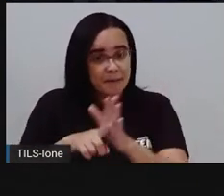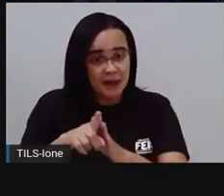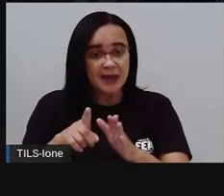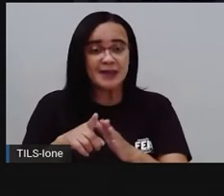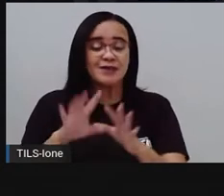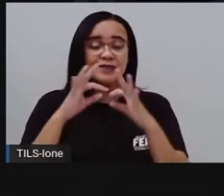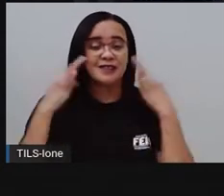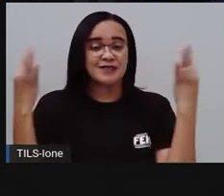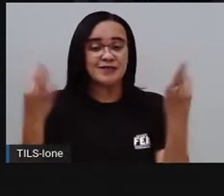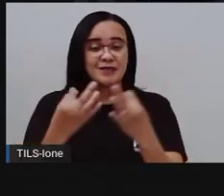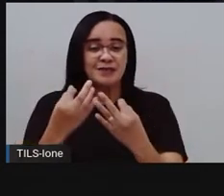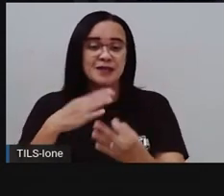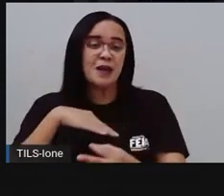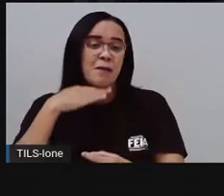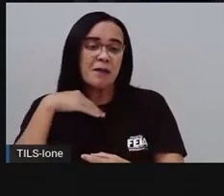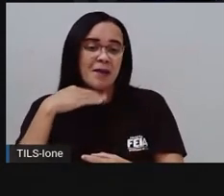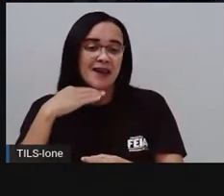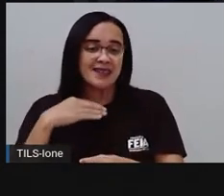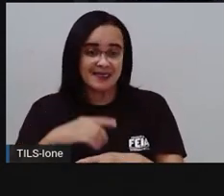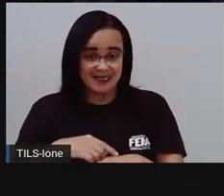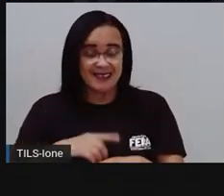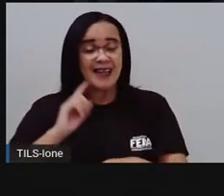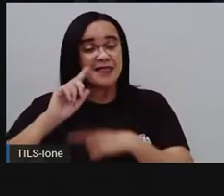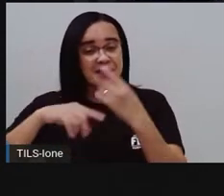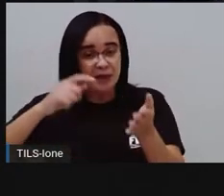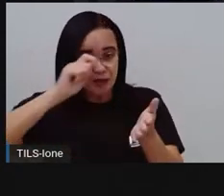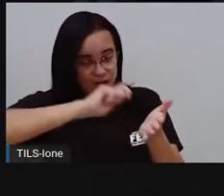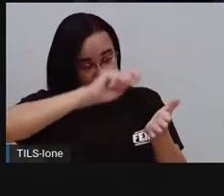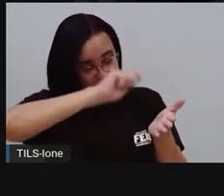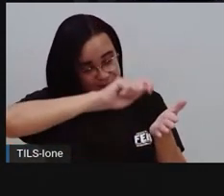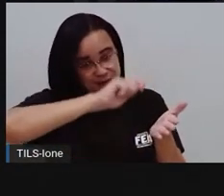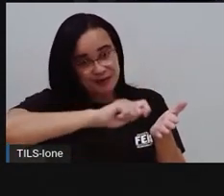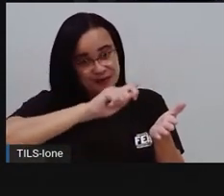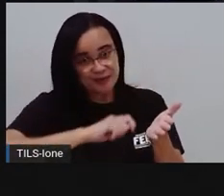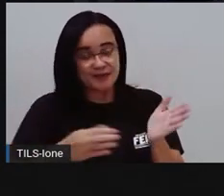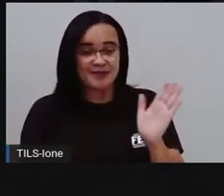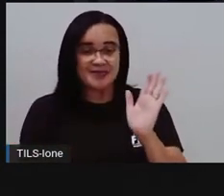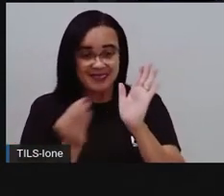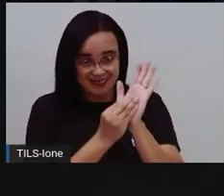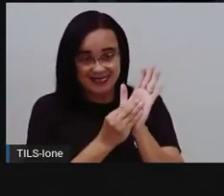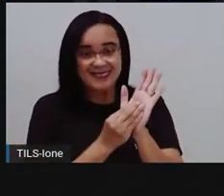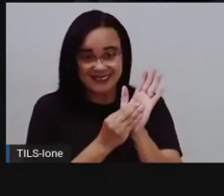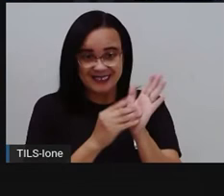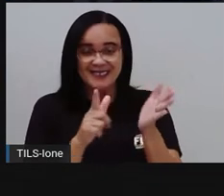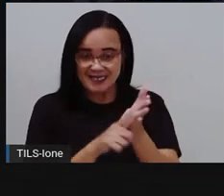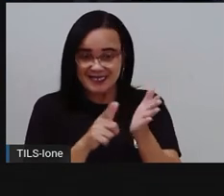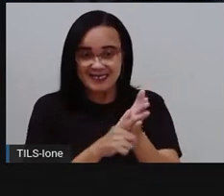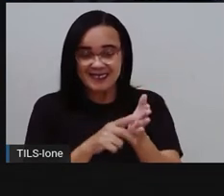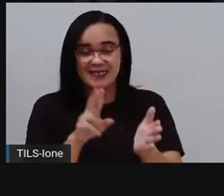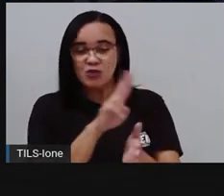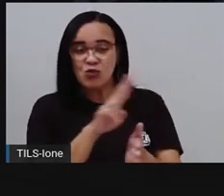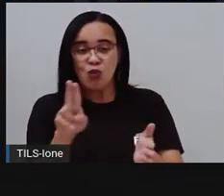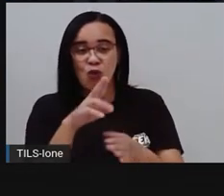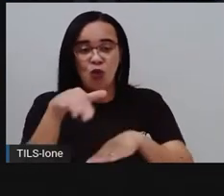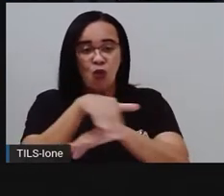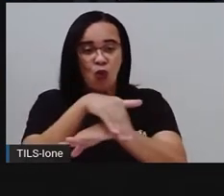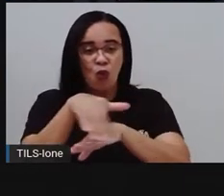mesmo anota. Tente anotar aí o nome da sua rua. E coloque aí no seu papelzinho o nome da sua rua. Tá bom?